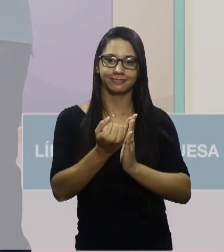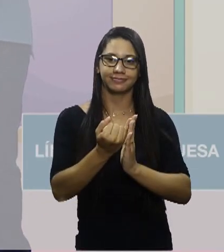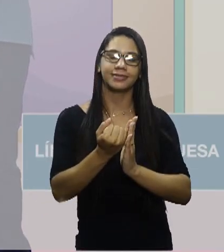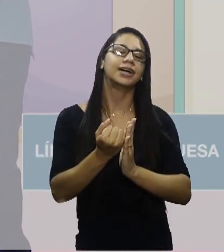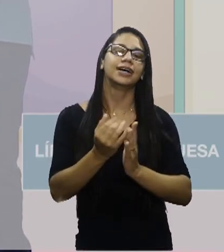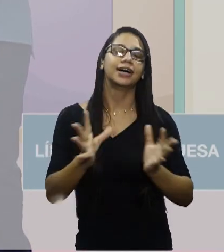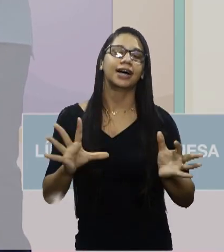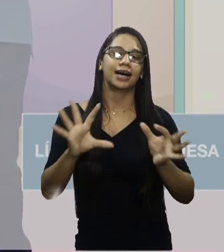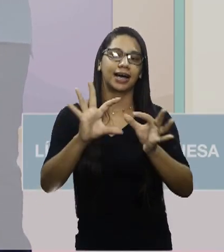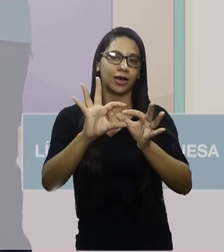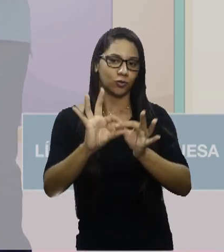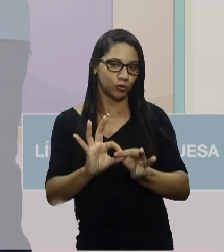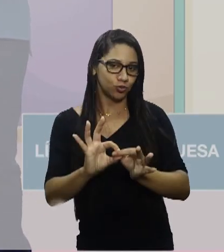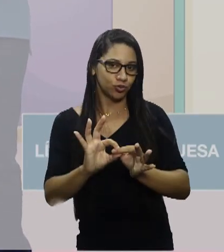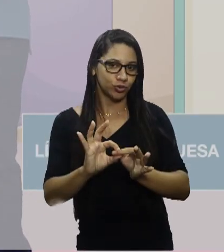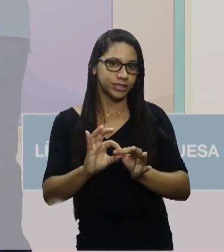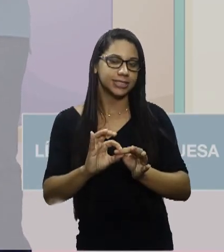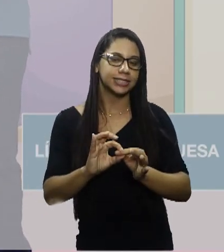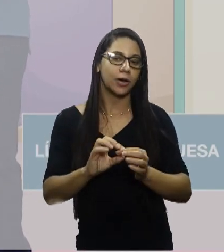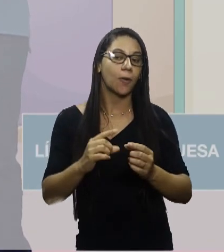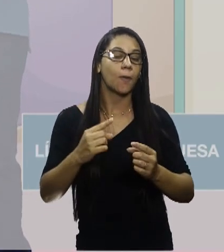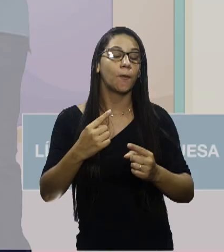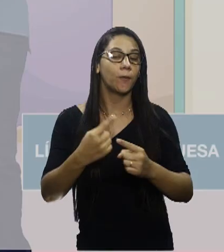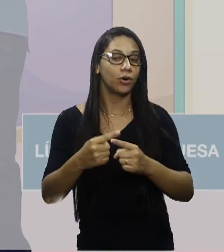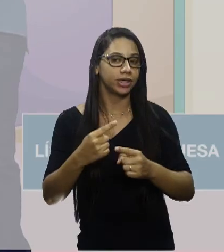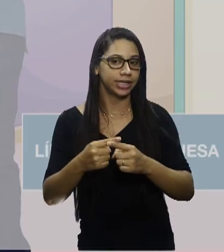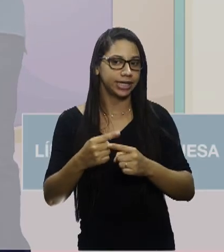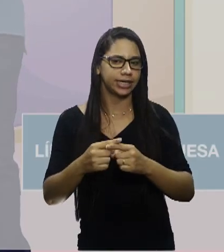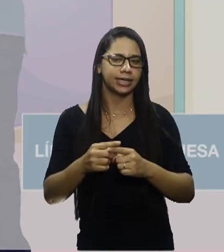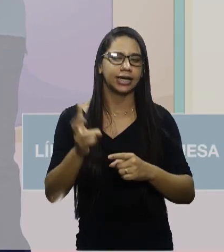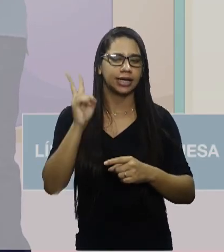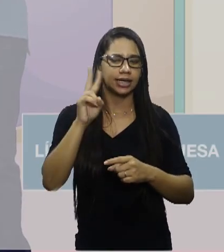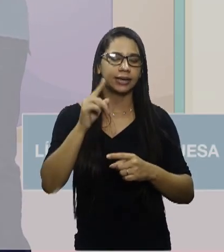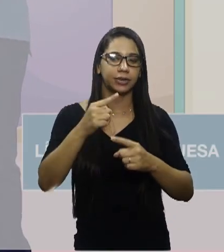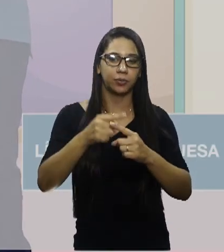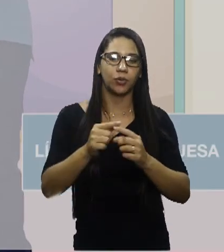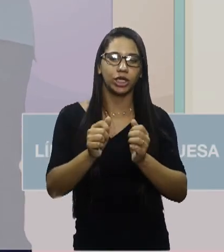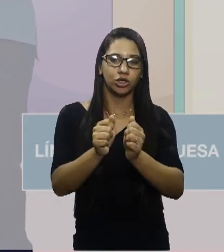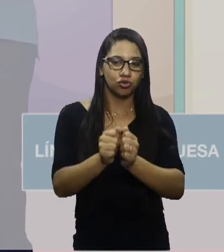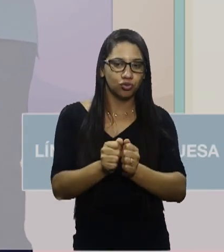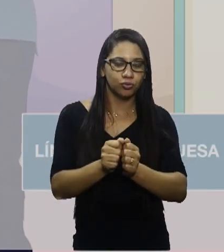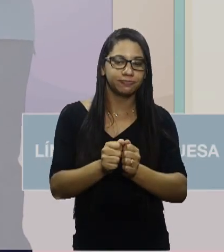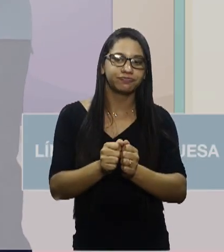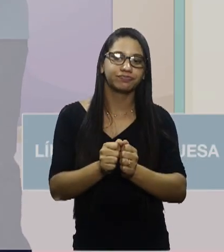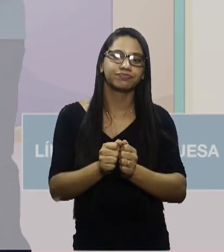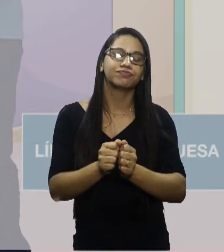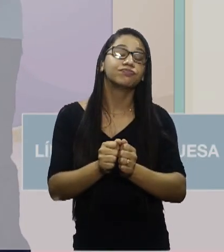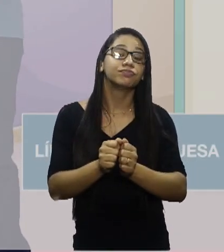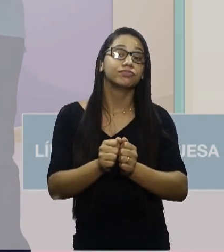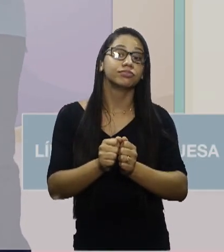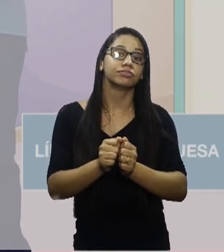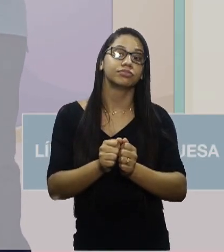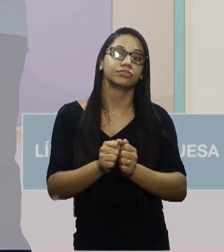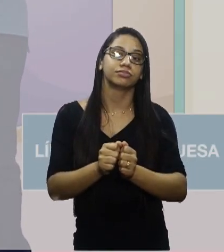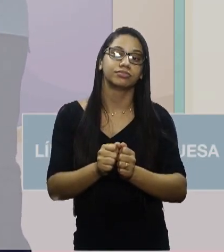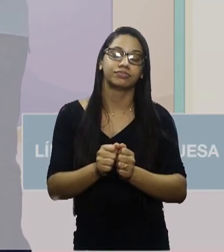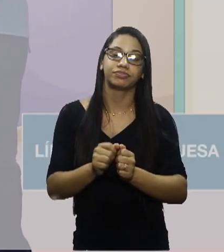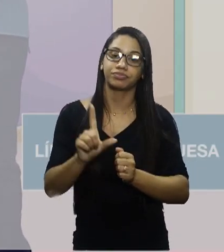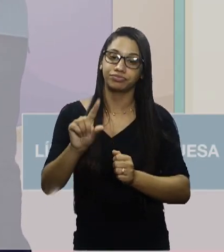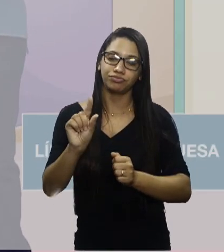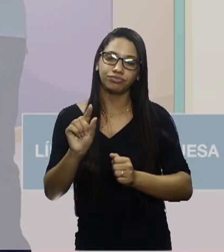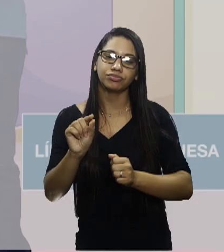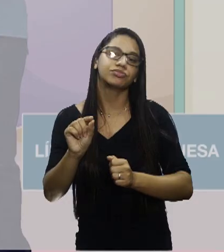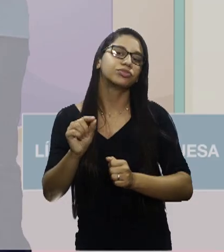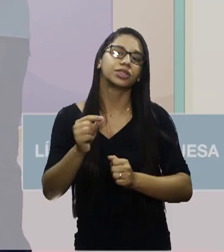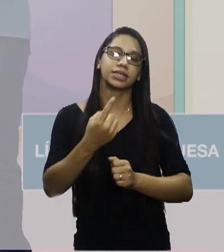conjunção coordenada por quê. Lembrando, por quê junto, né, escrito junto, ele